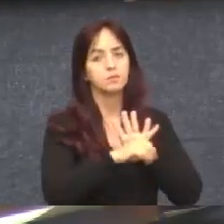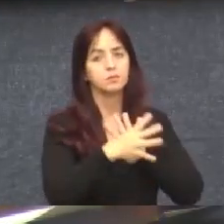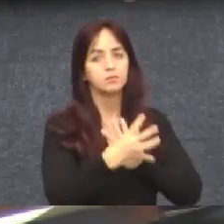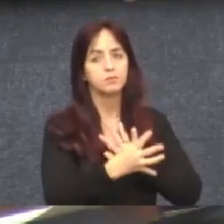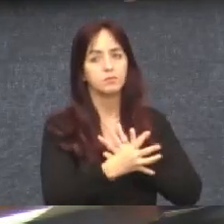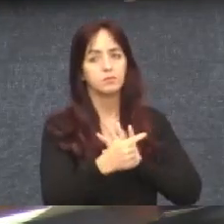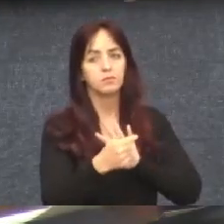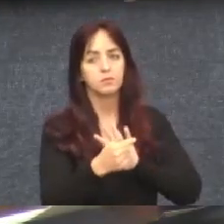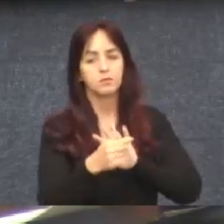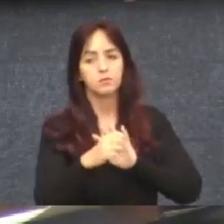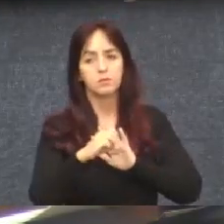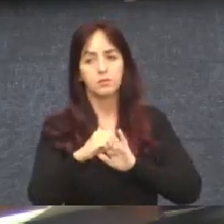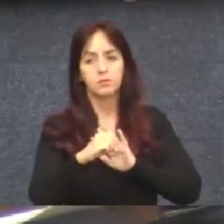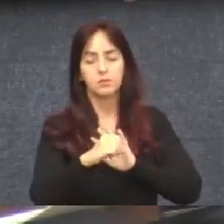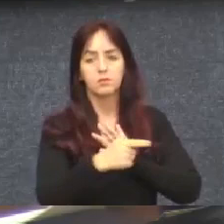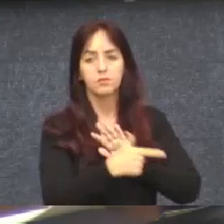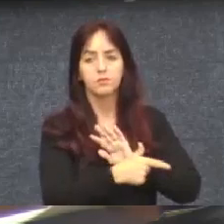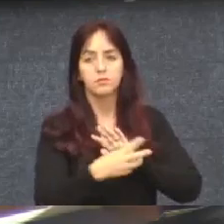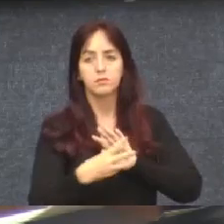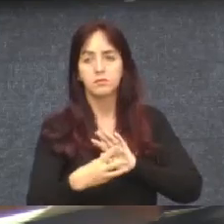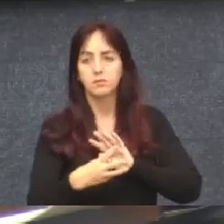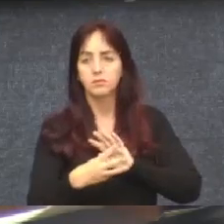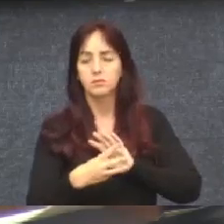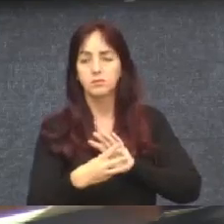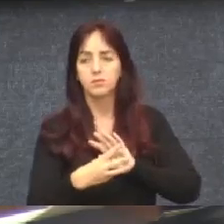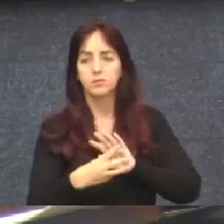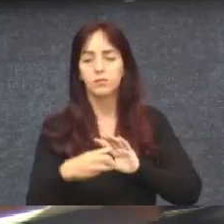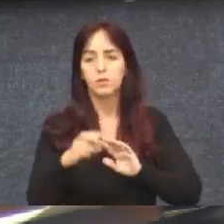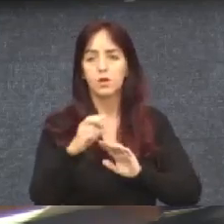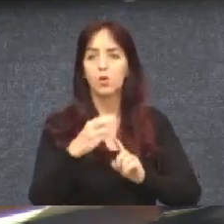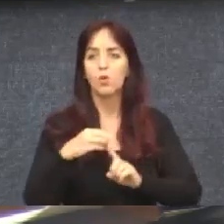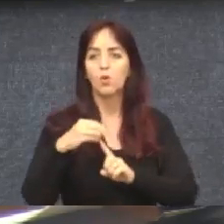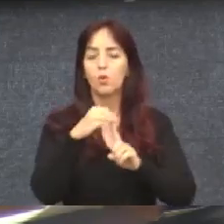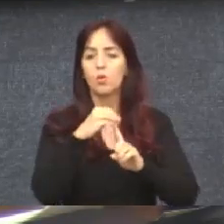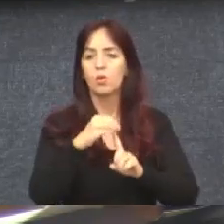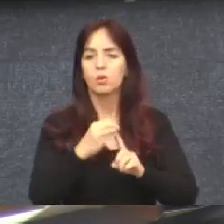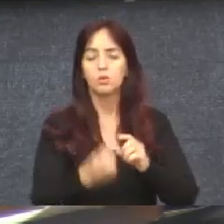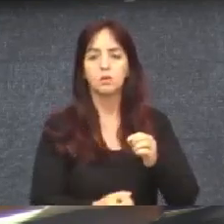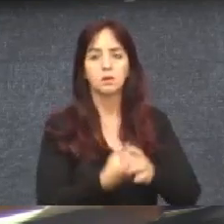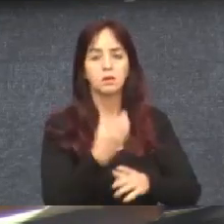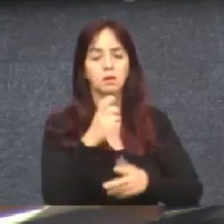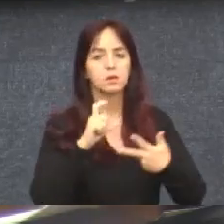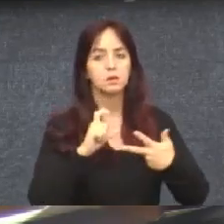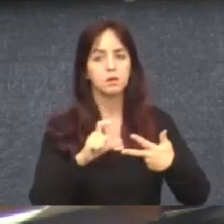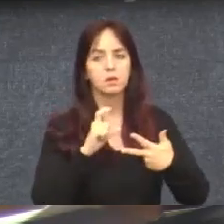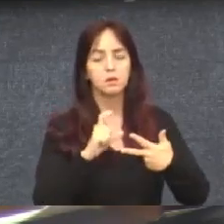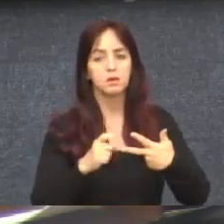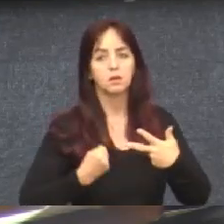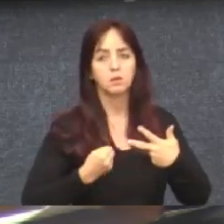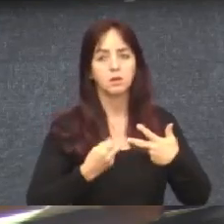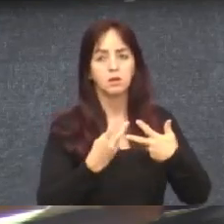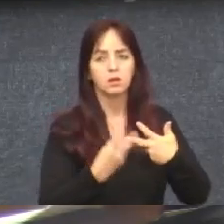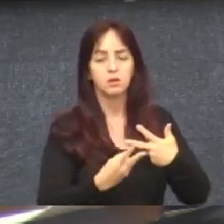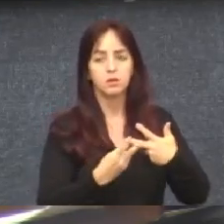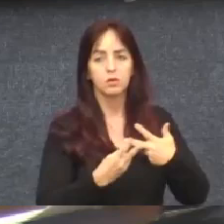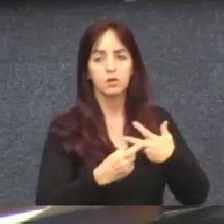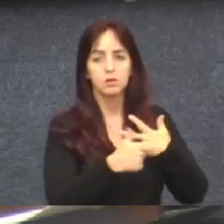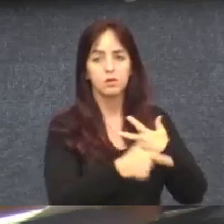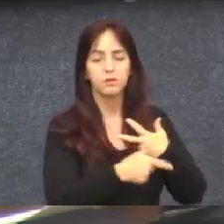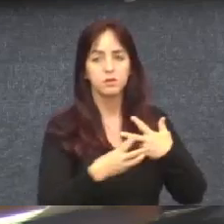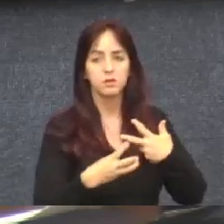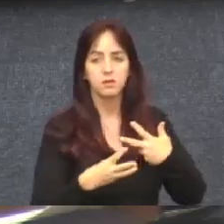479, barra 2023, turno único. Autoria Executivo, mensagem número 2, do 12 de 1 de